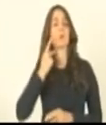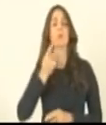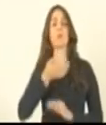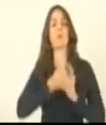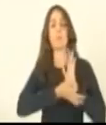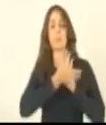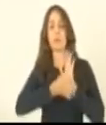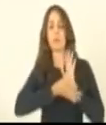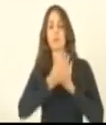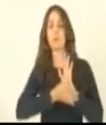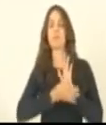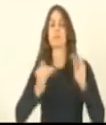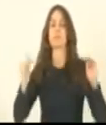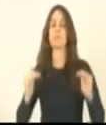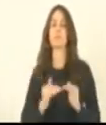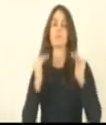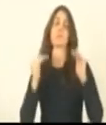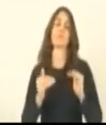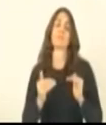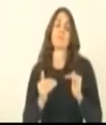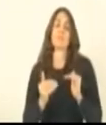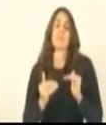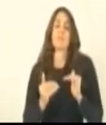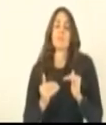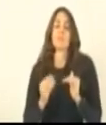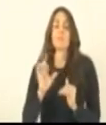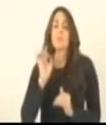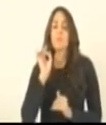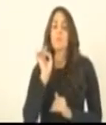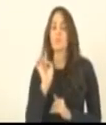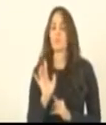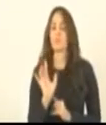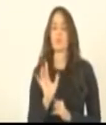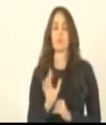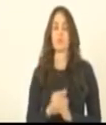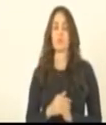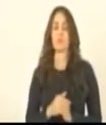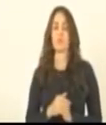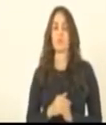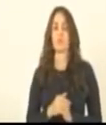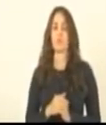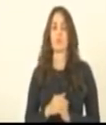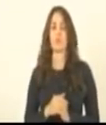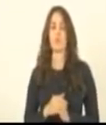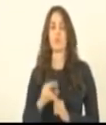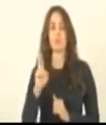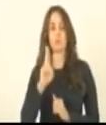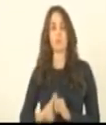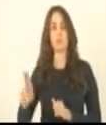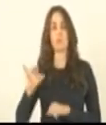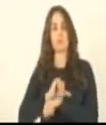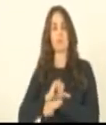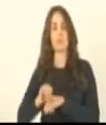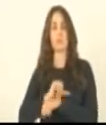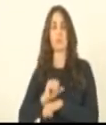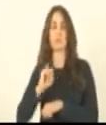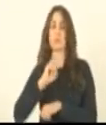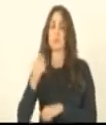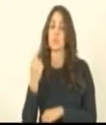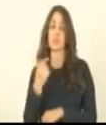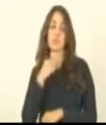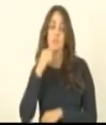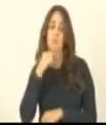ser favorável. Então, assim, eu só usarei essa medida como última